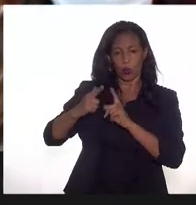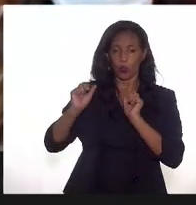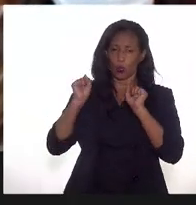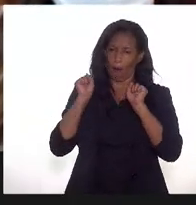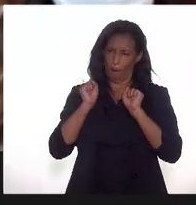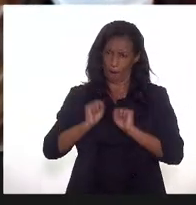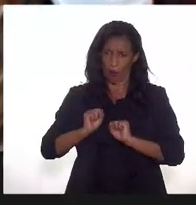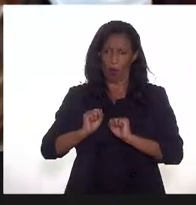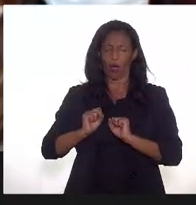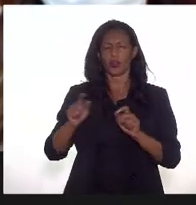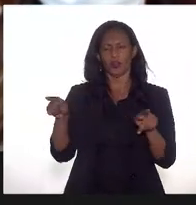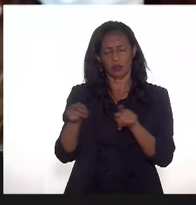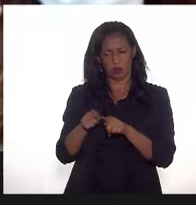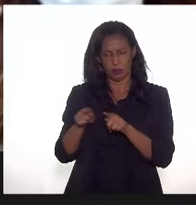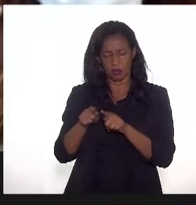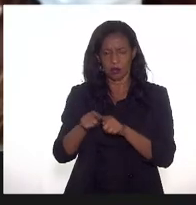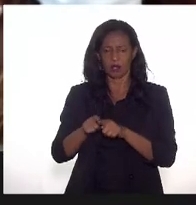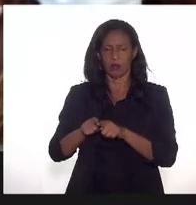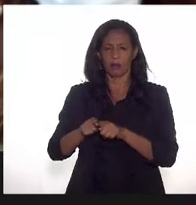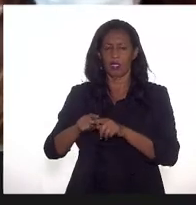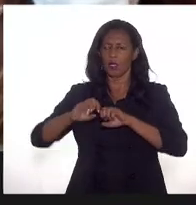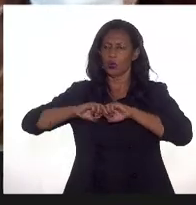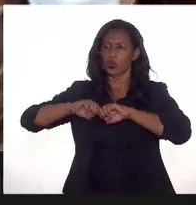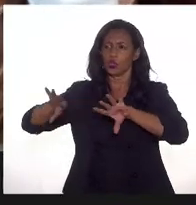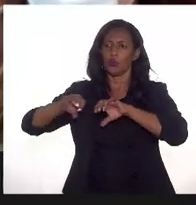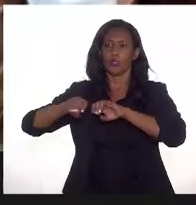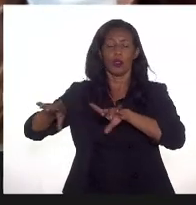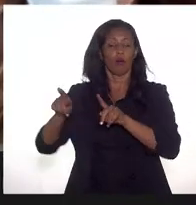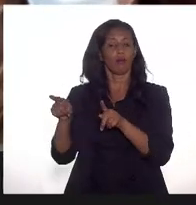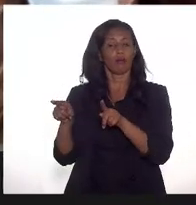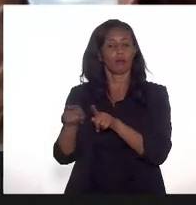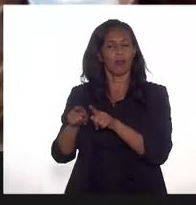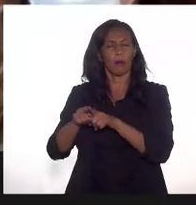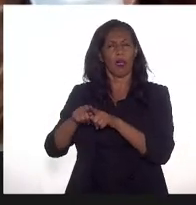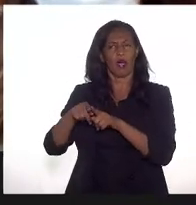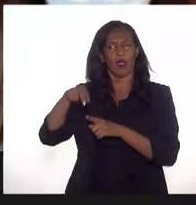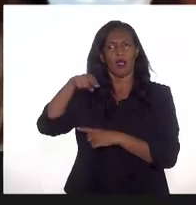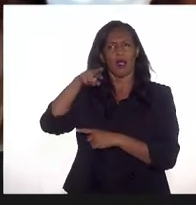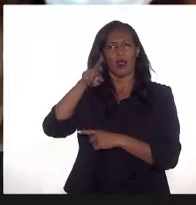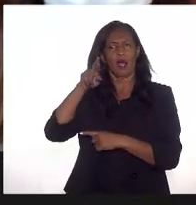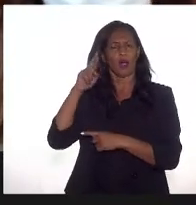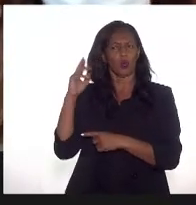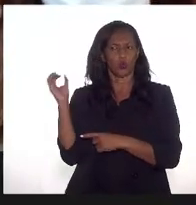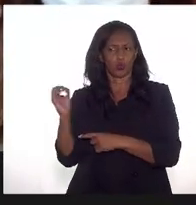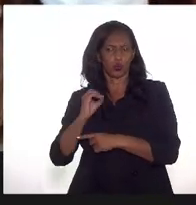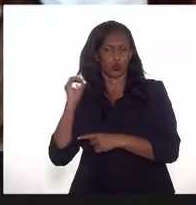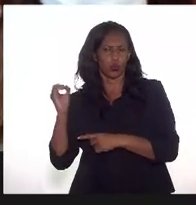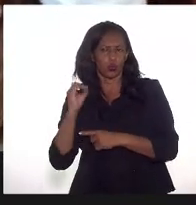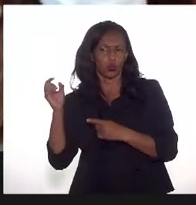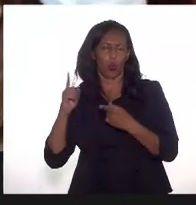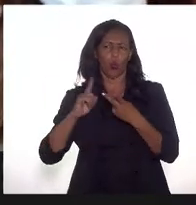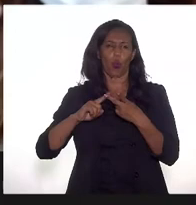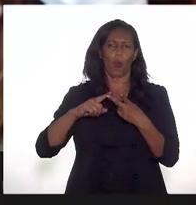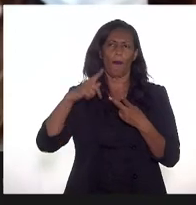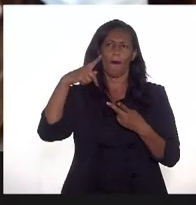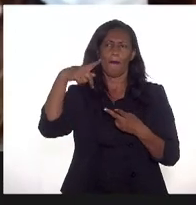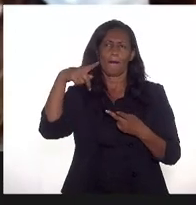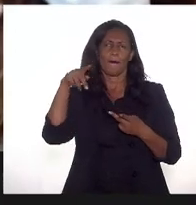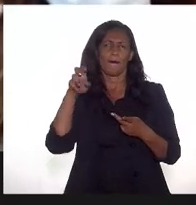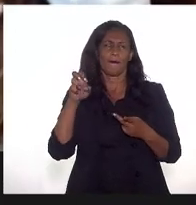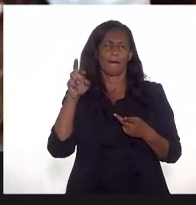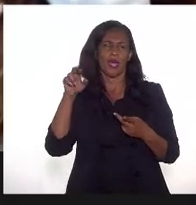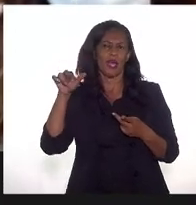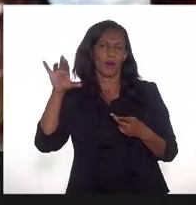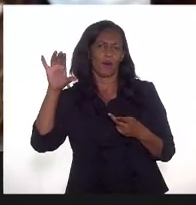ser beneficiada as distribuidoras também, como a gente tem visto negociações no Rio Grande do Norte, tem visto negociação em Pernambuco, que já são